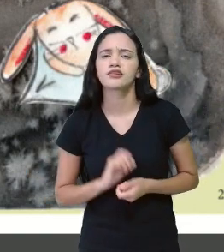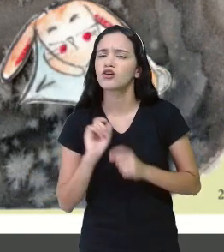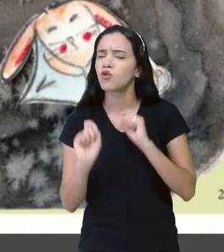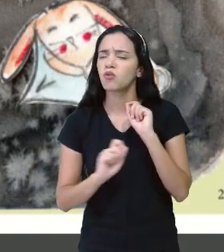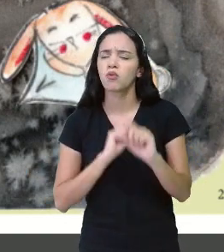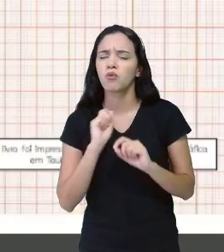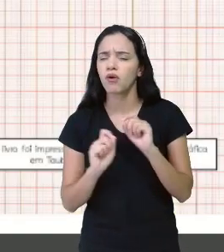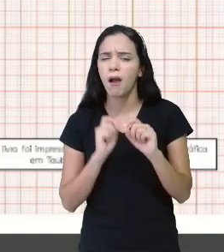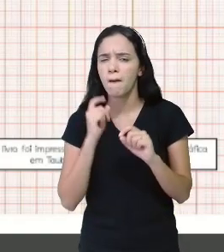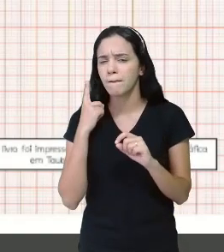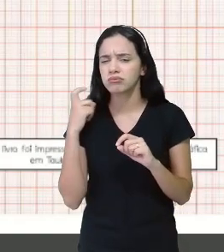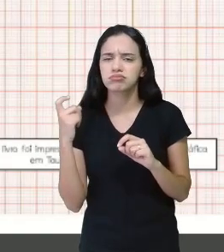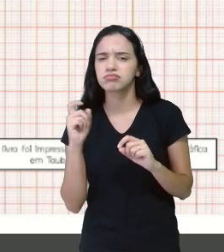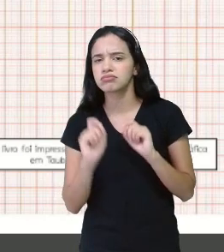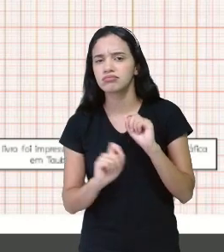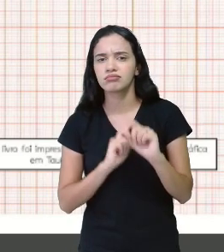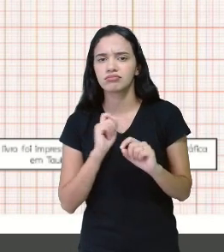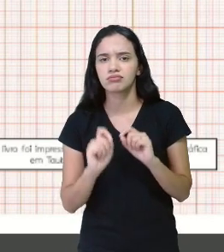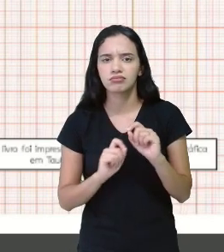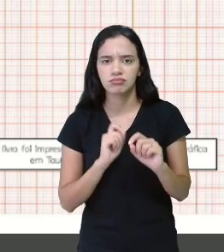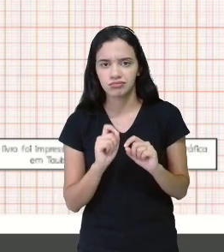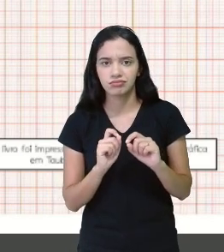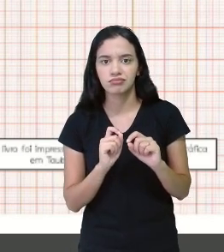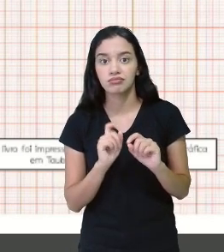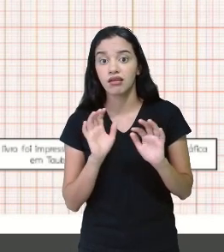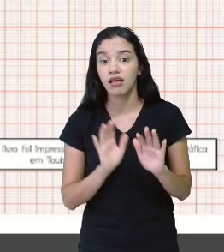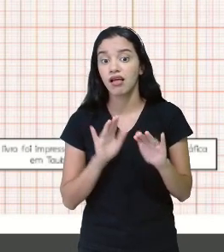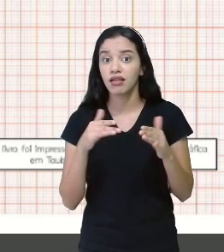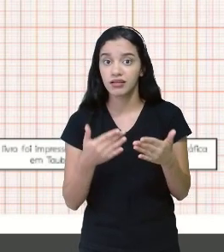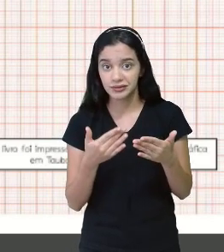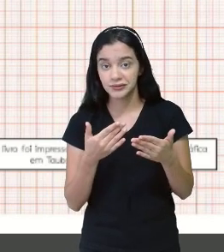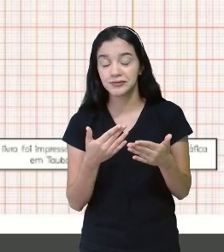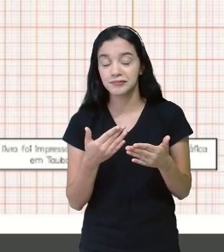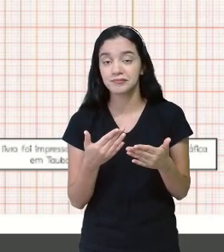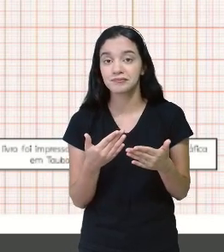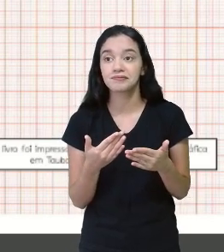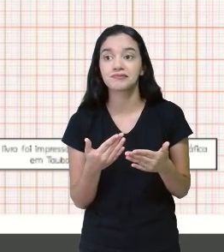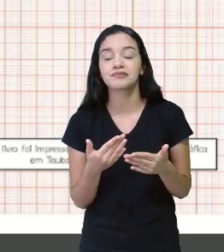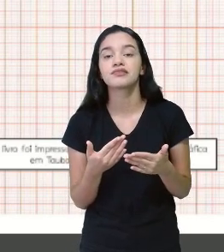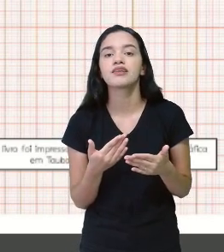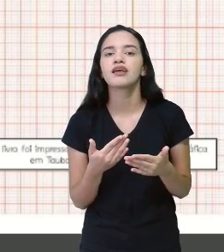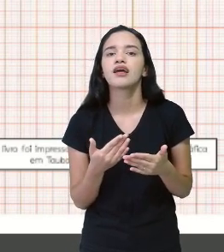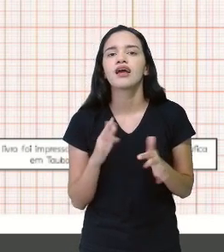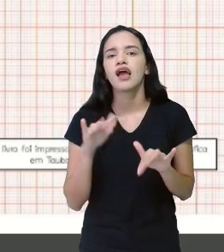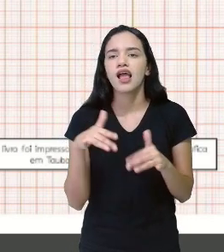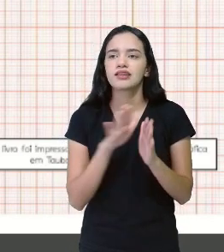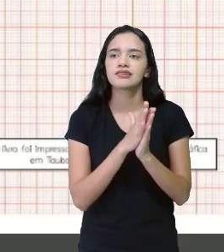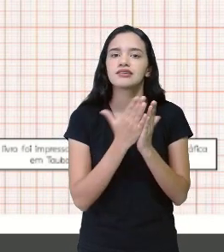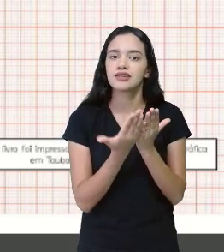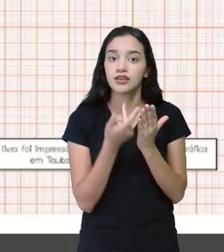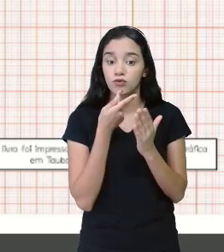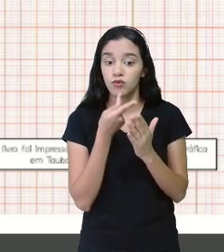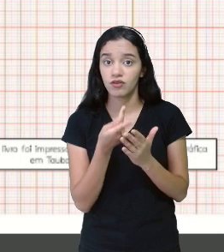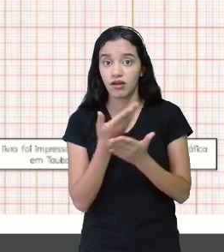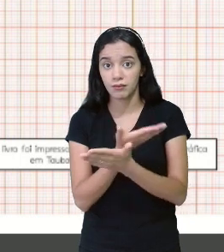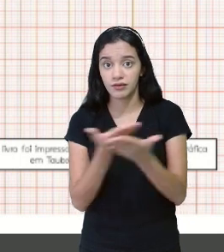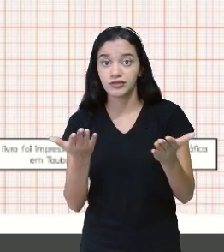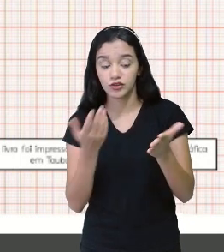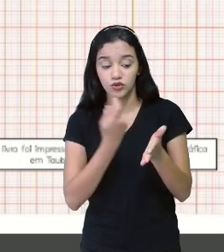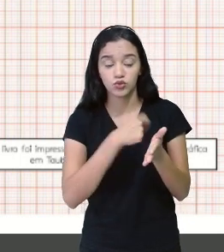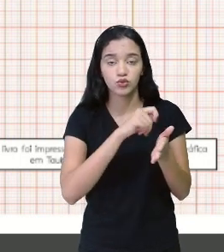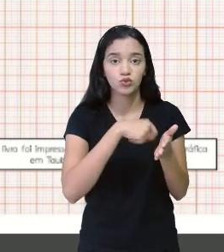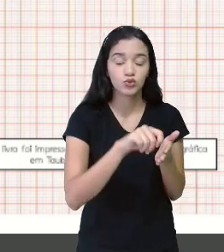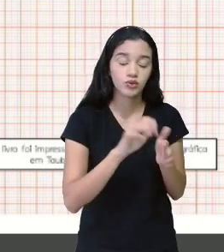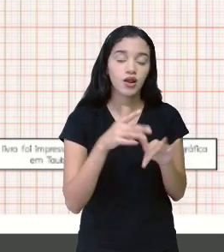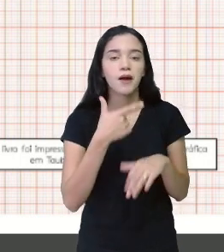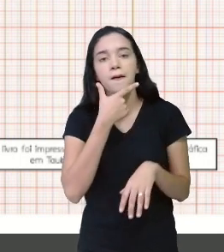será este barulho, hein? E aí, gente? Esse livro, como eu disse a vocês, foi escrito